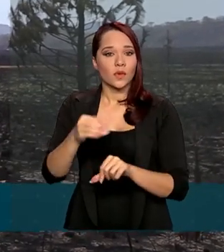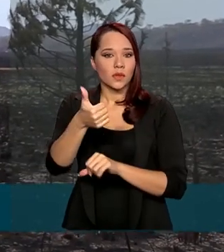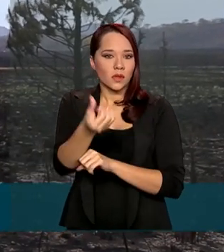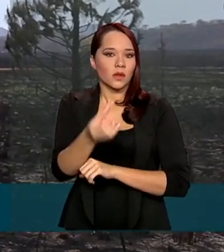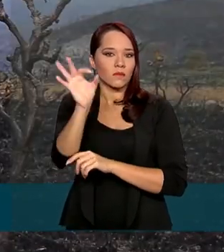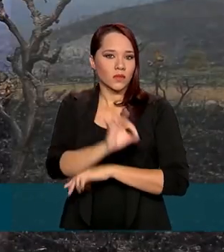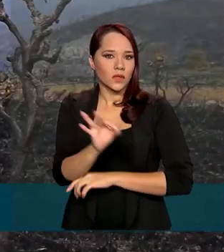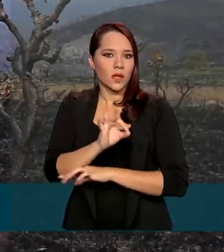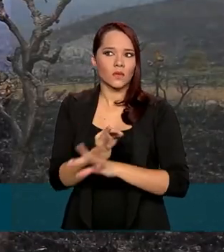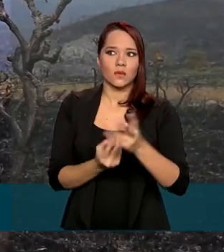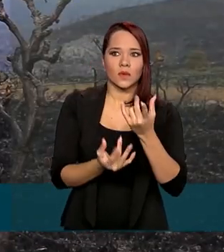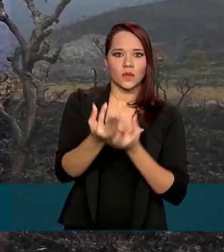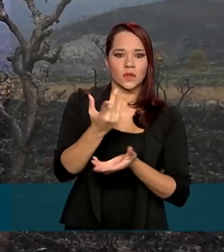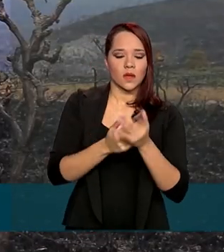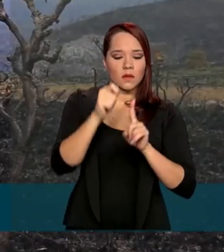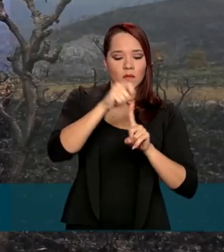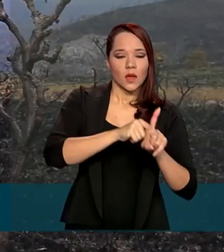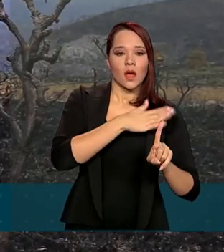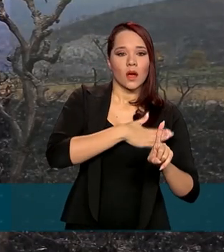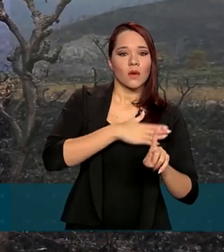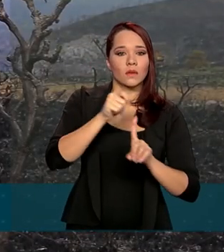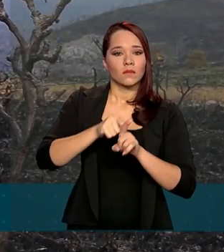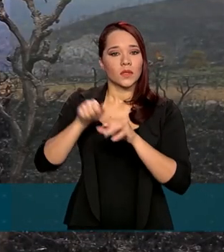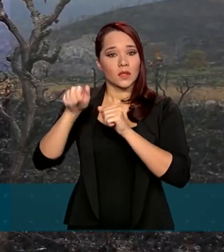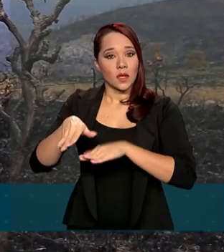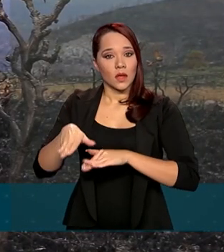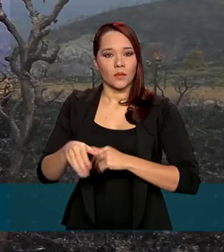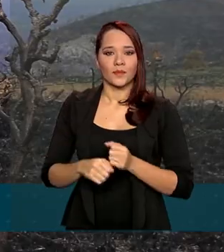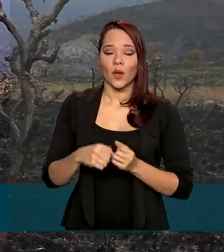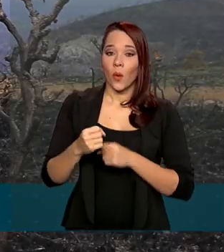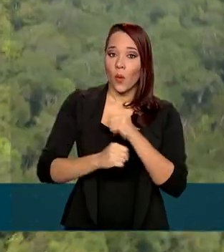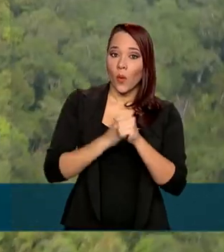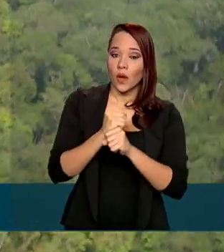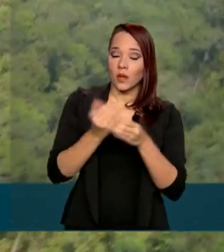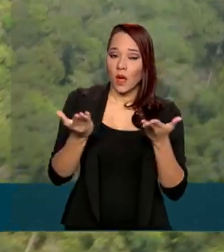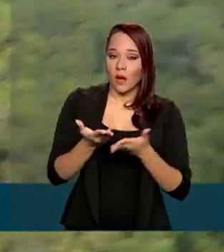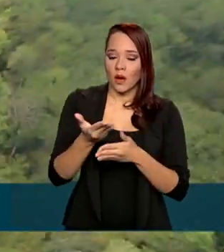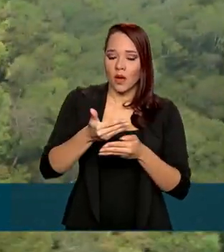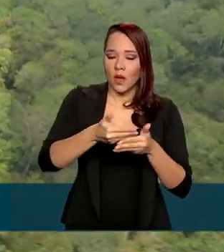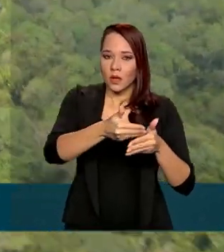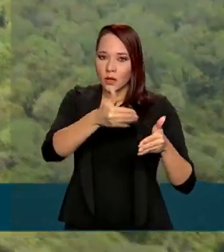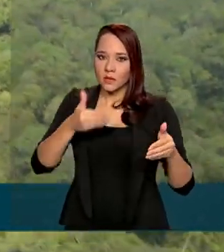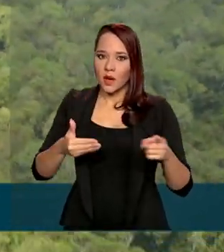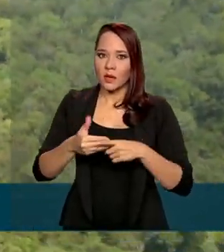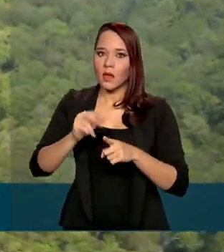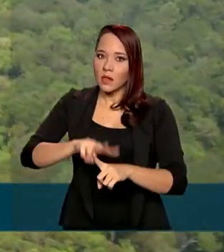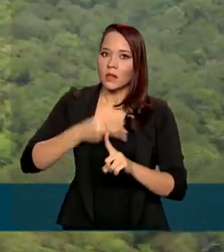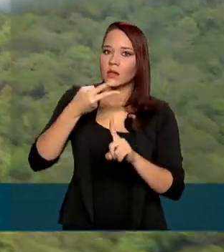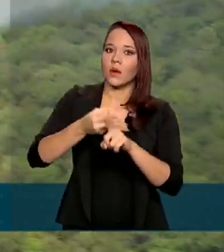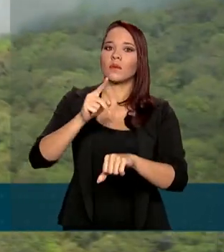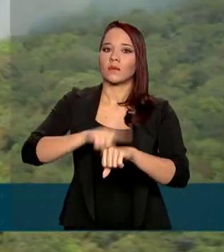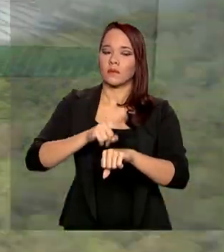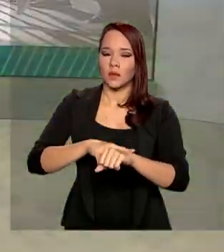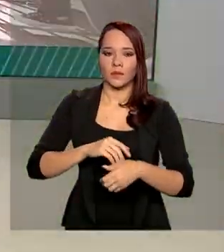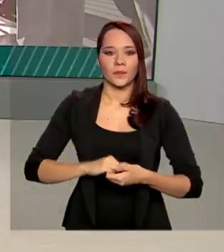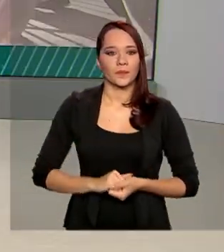focos de incêndio entre agosto e setembro. Este ano, a medida foi antecipada e vai durar o dobro do período.